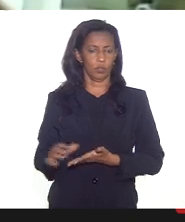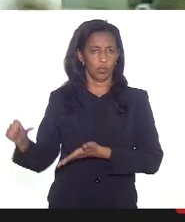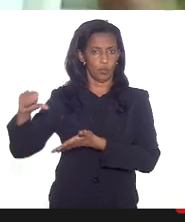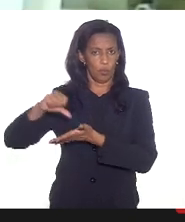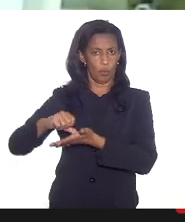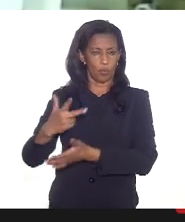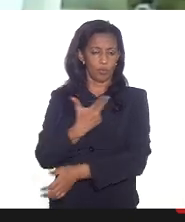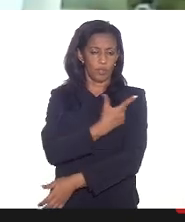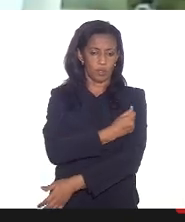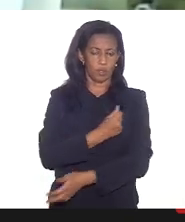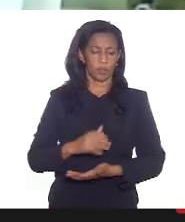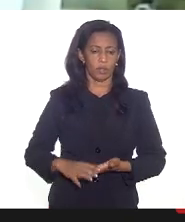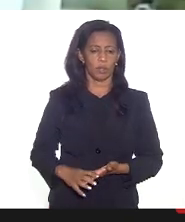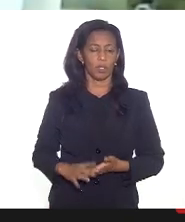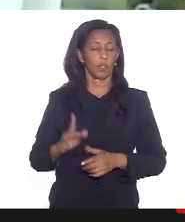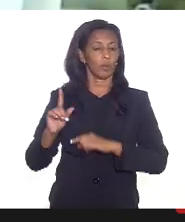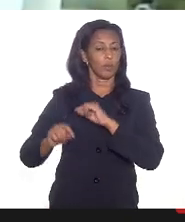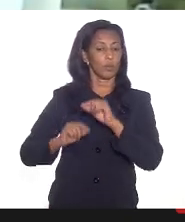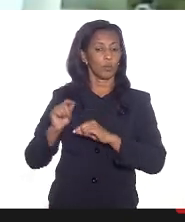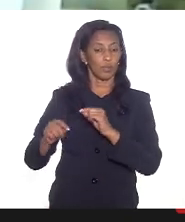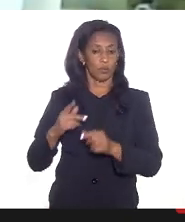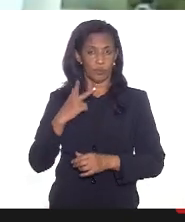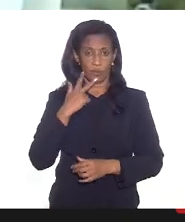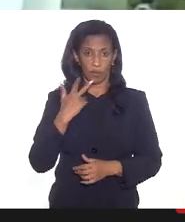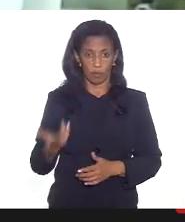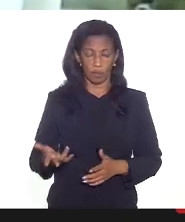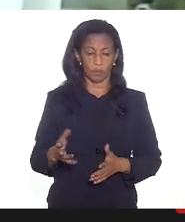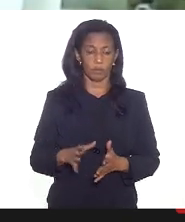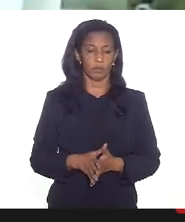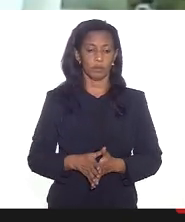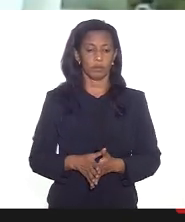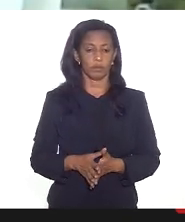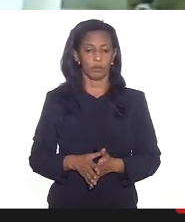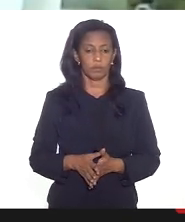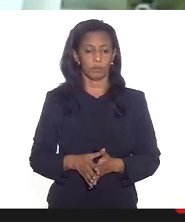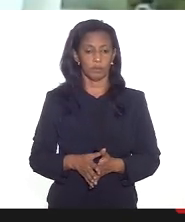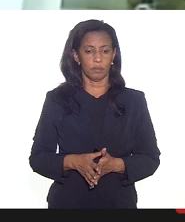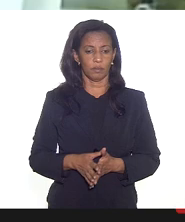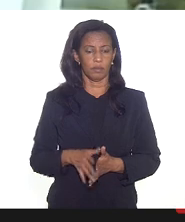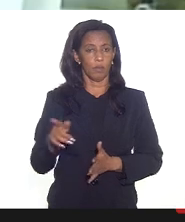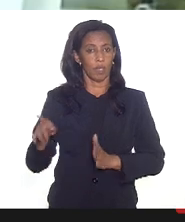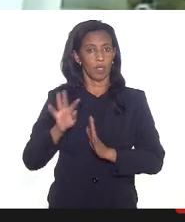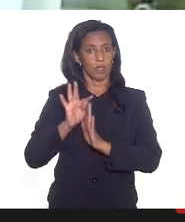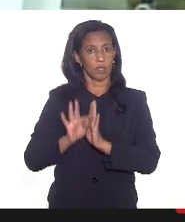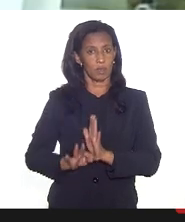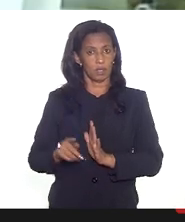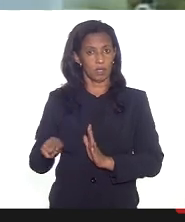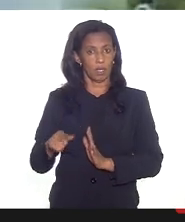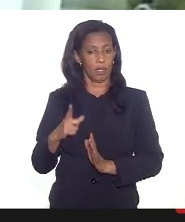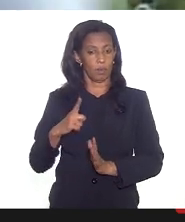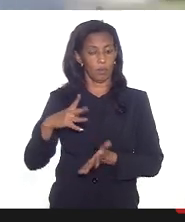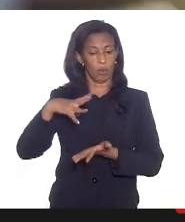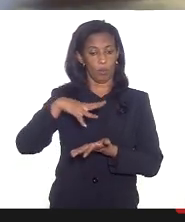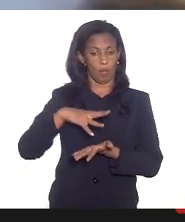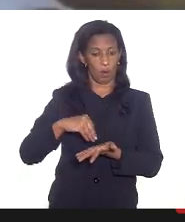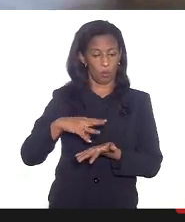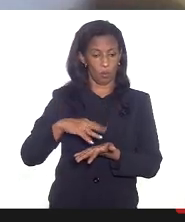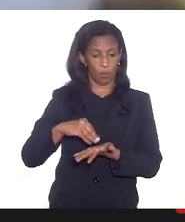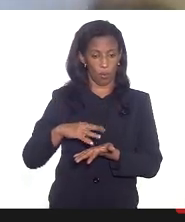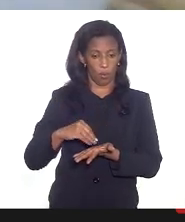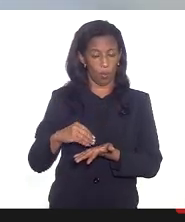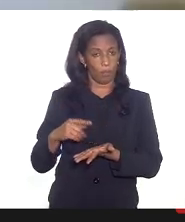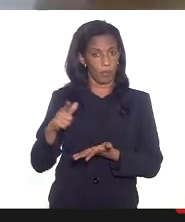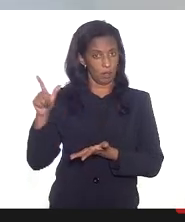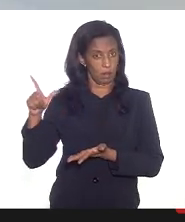vacinação e o que ele disse o que foi dito lá é que esse termo ele tem uma cópia do termo que